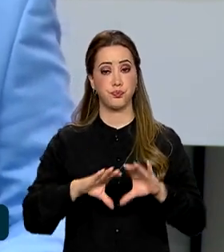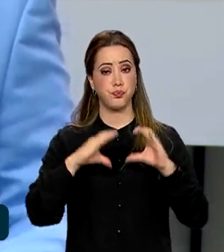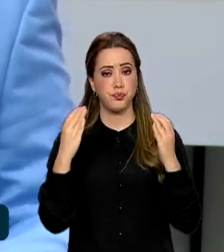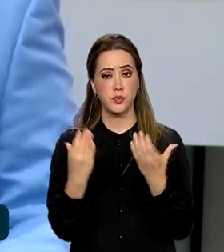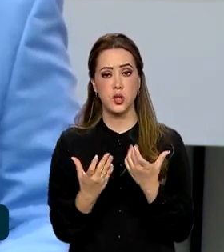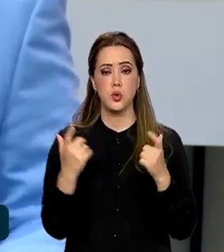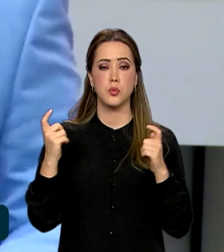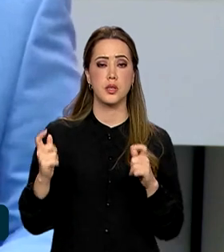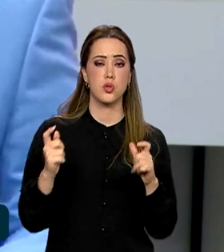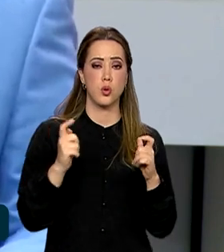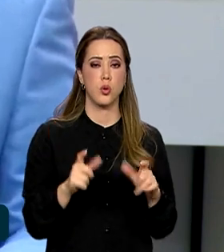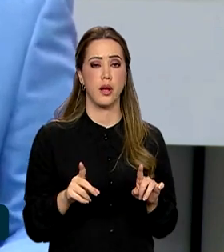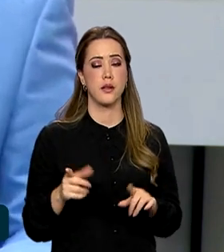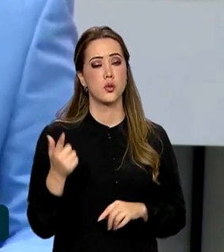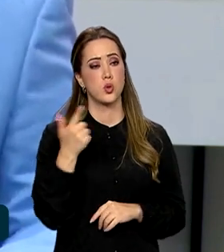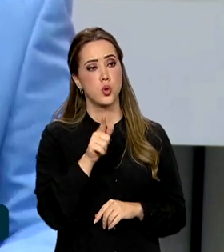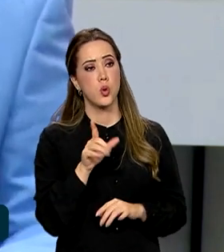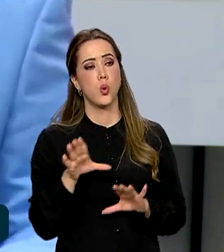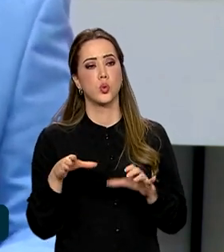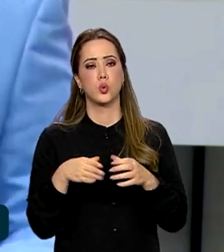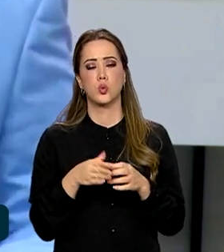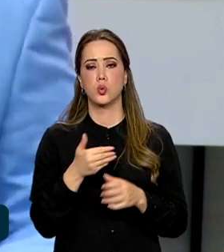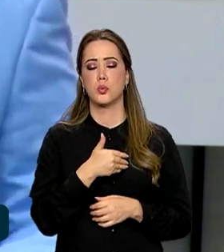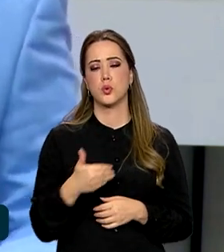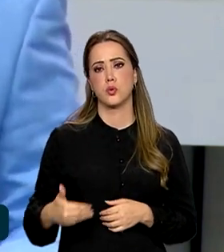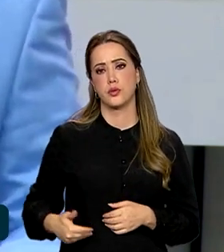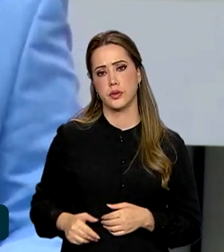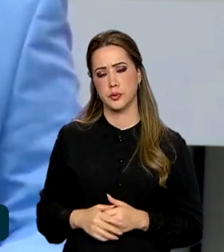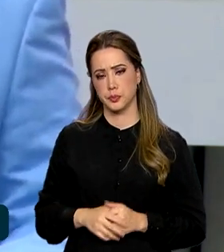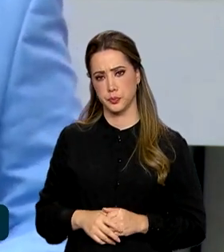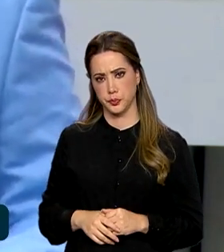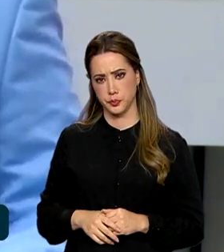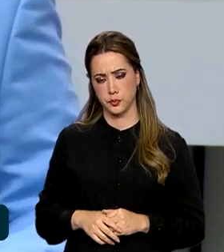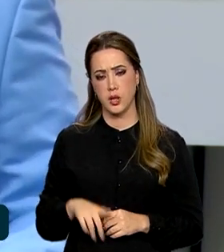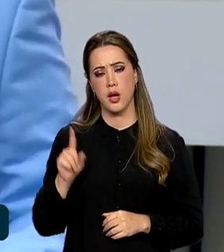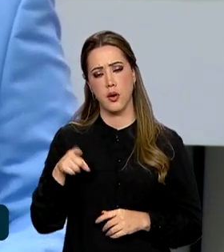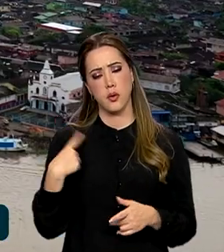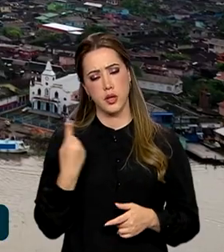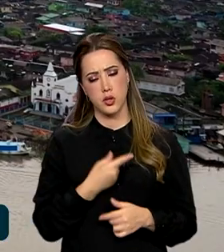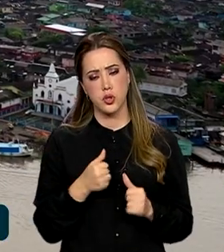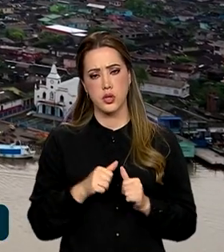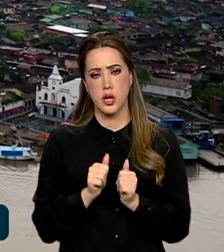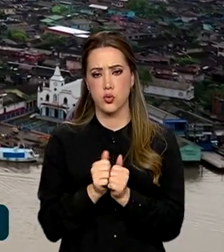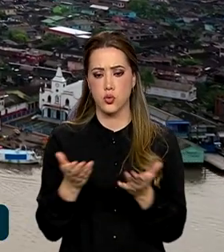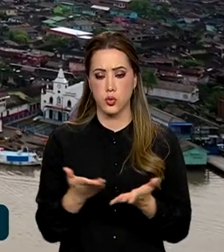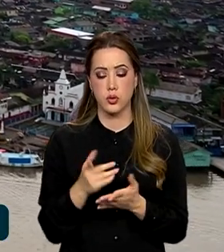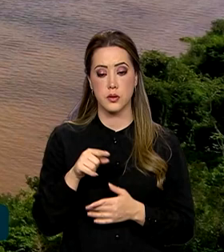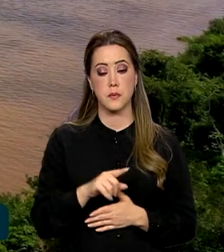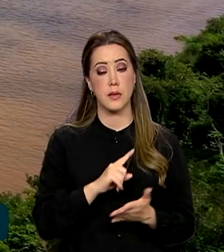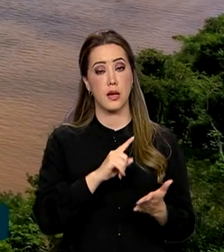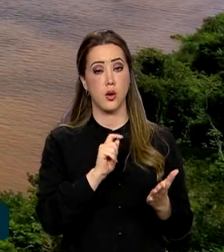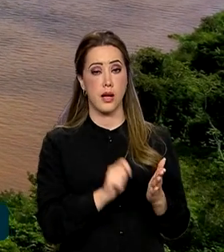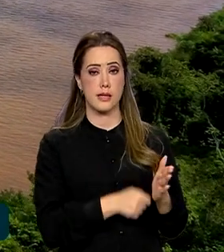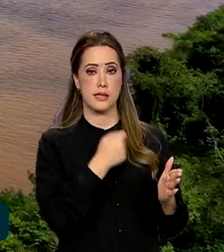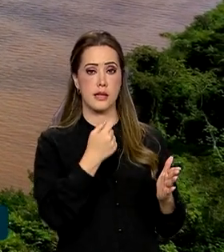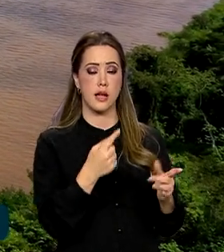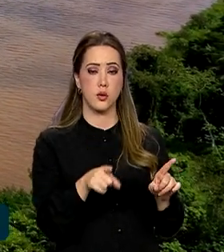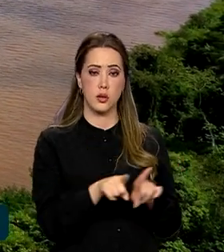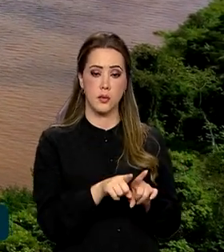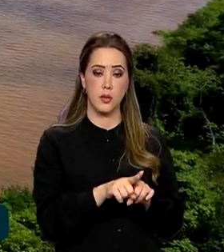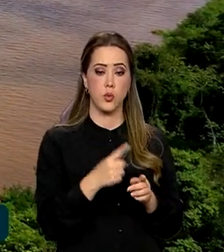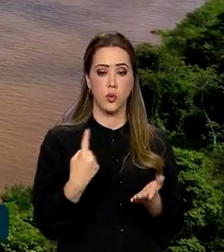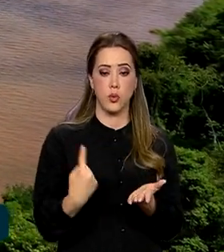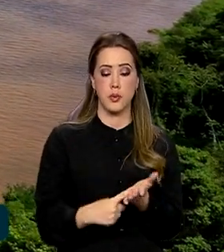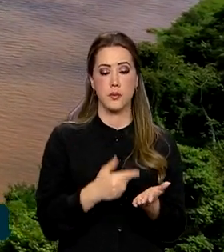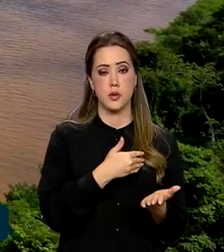locais e outros entes do poder público. É exatamente o que estamos fazendo aqui. Por um assinados ainda, um acordo